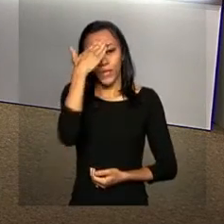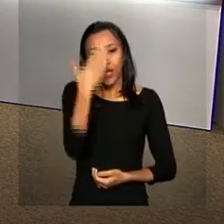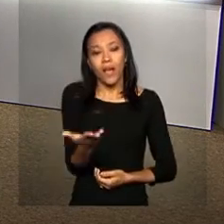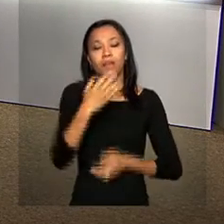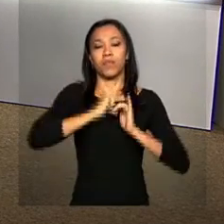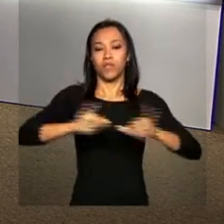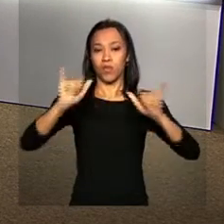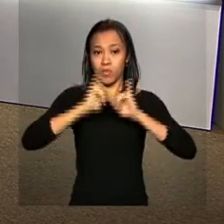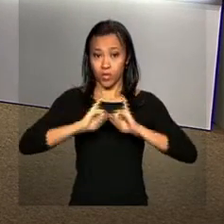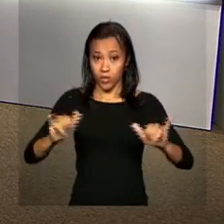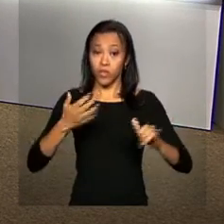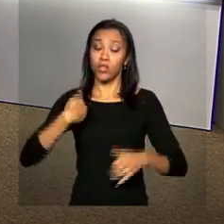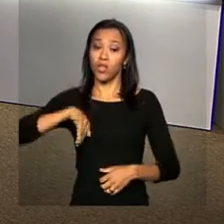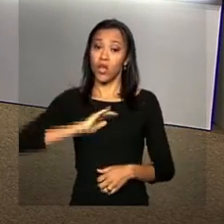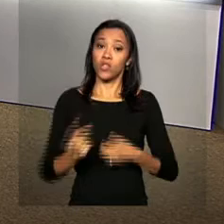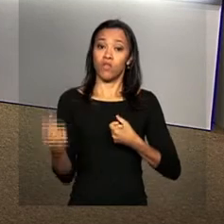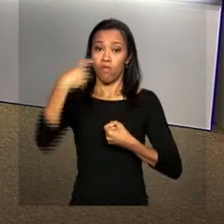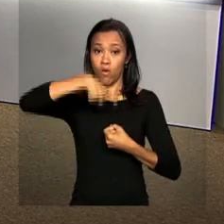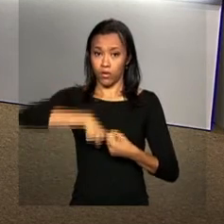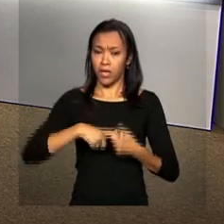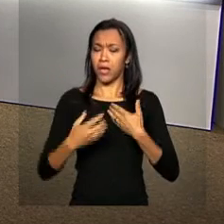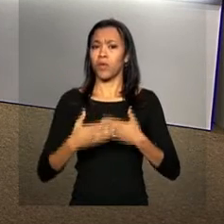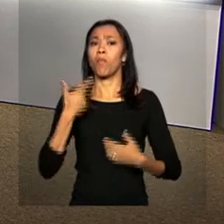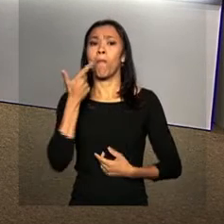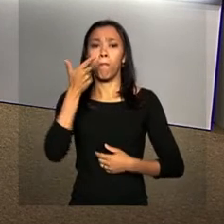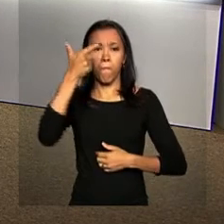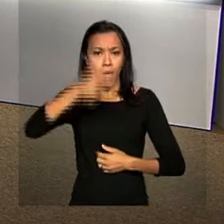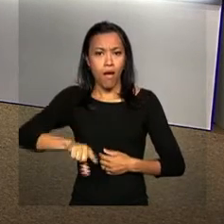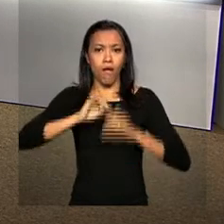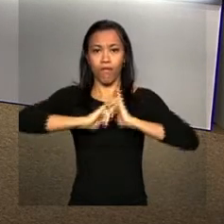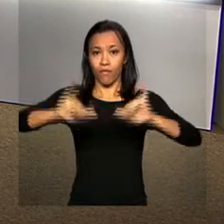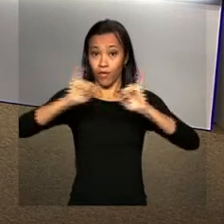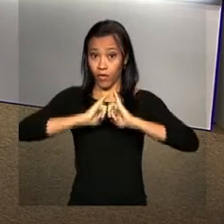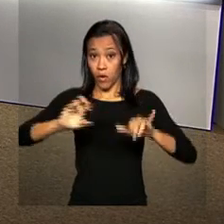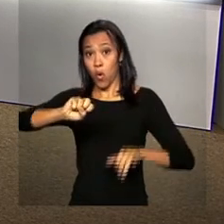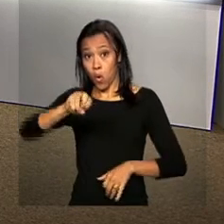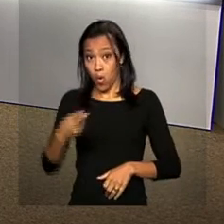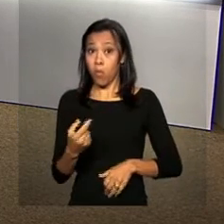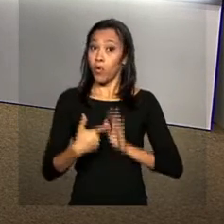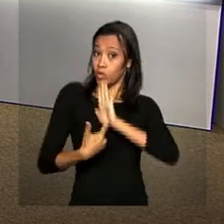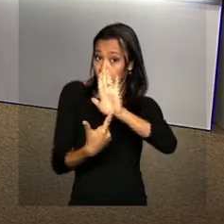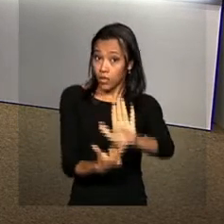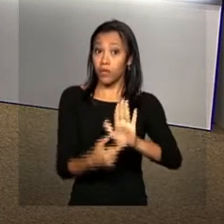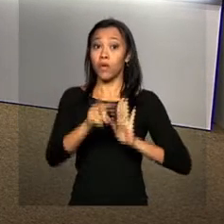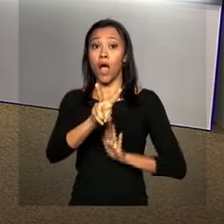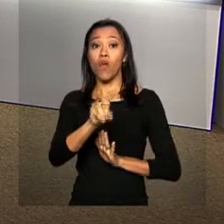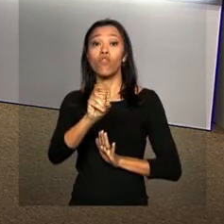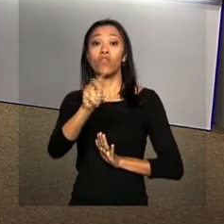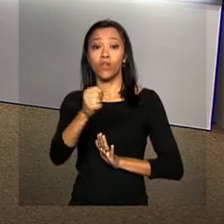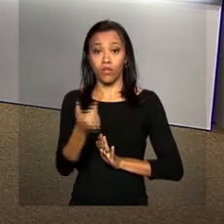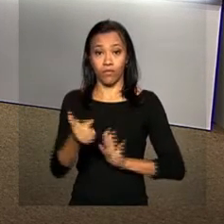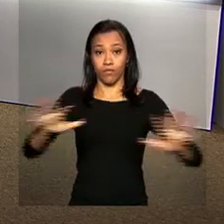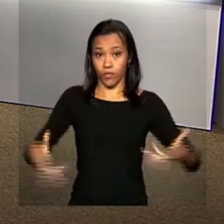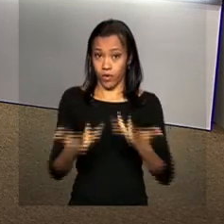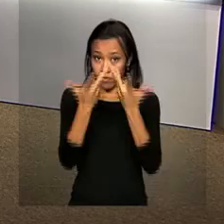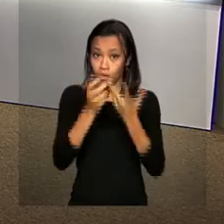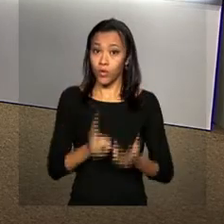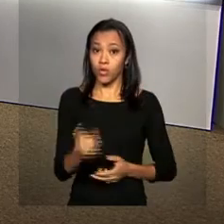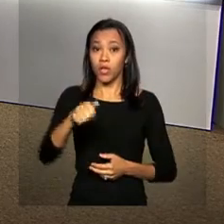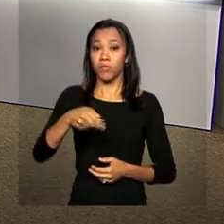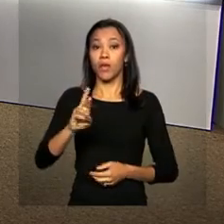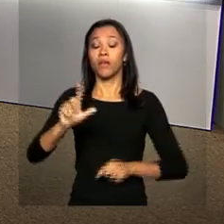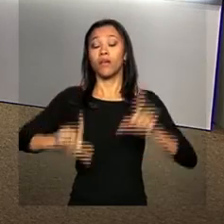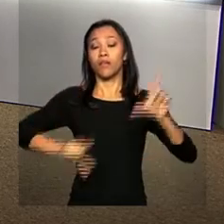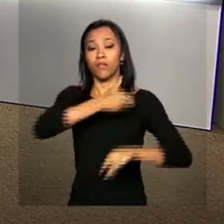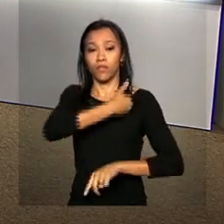pelas informações. E nós podemos voltar a qualquer momento com mais informações ou com a transmissão ao vivo do evento. Continue com a